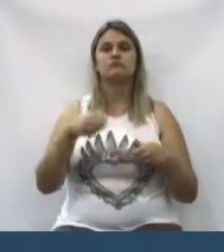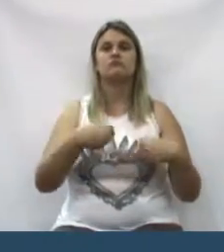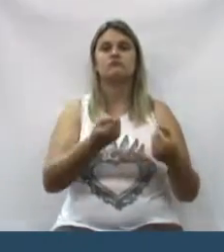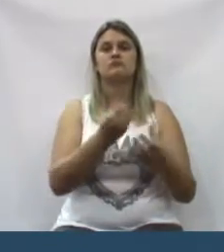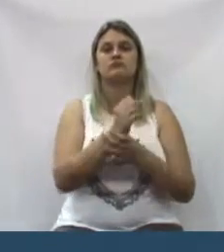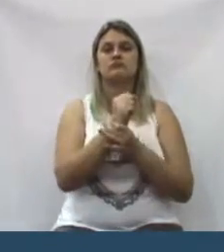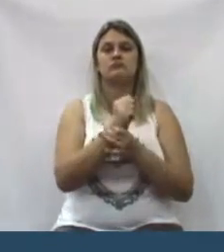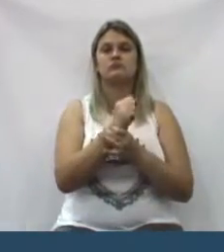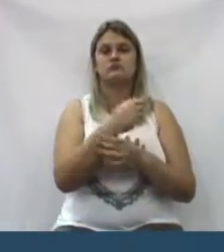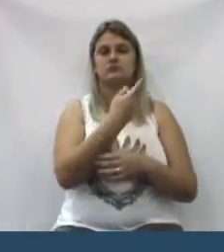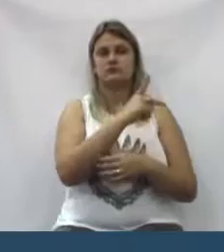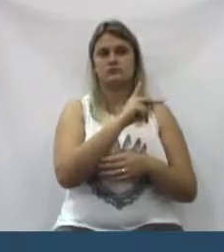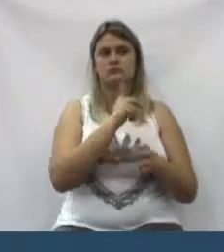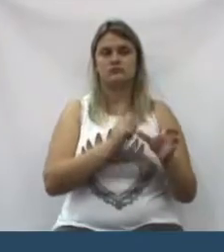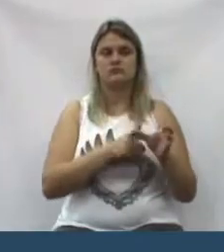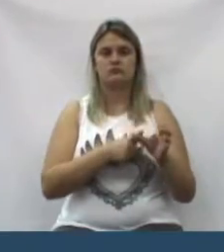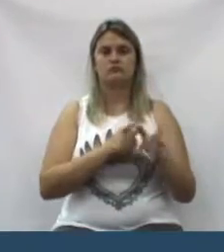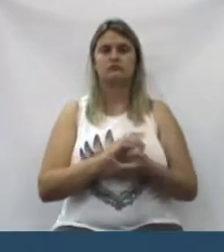para eles lá?